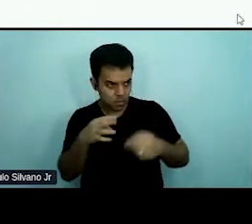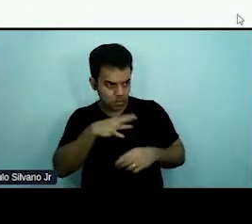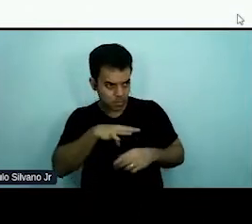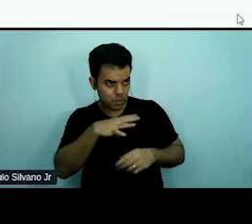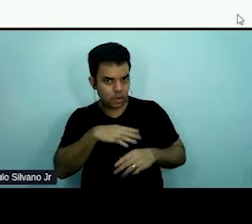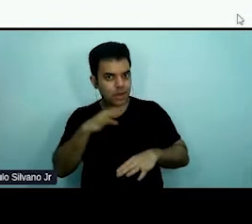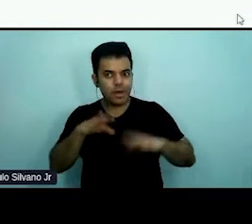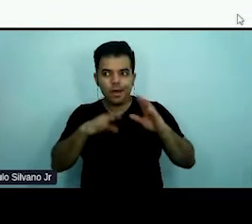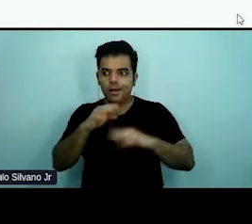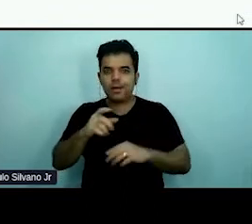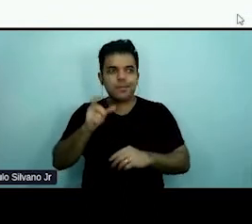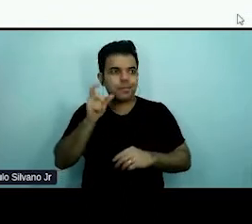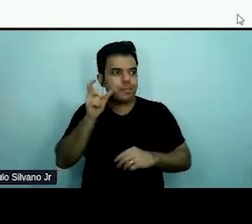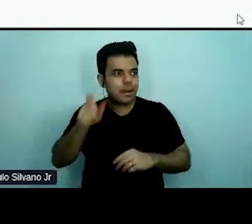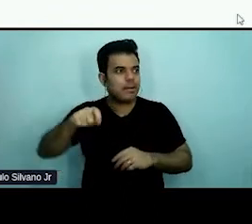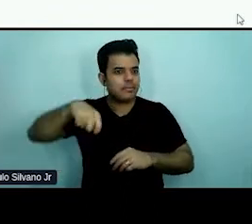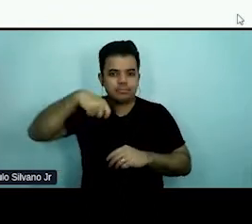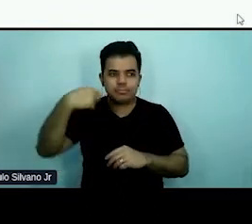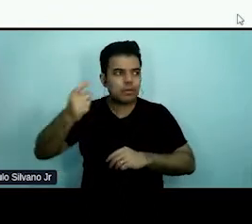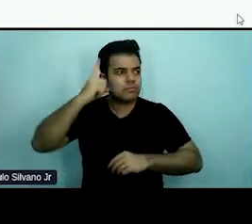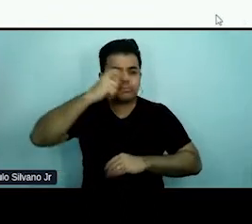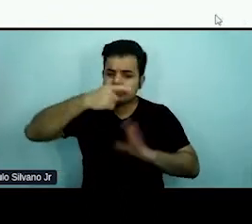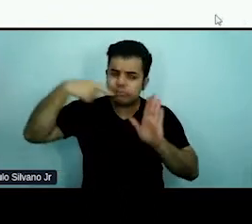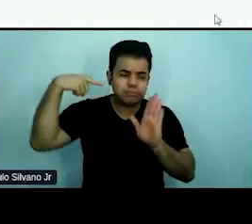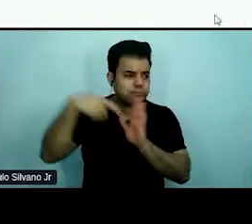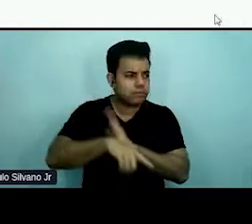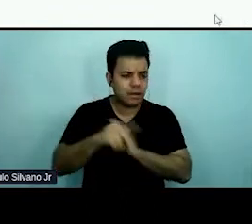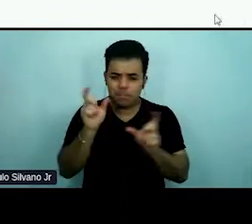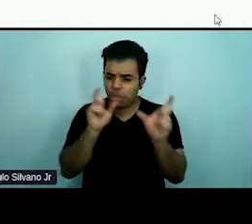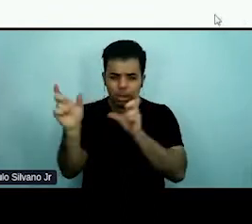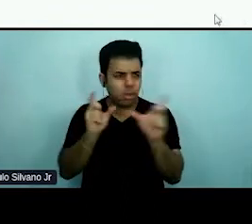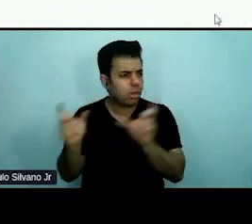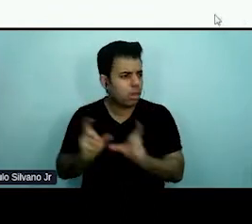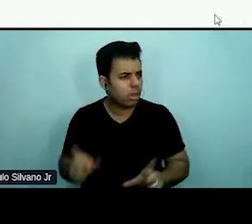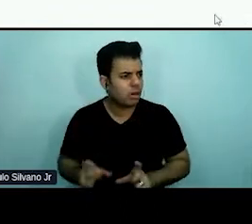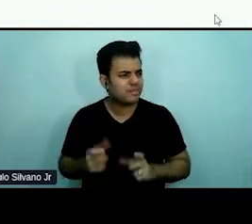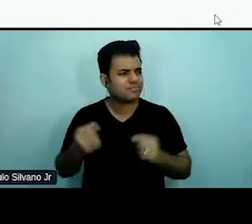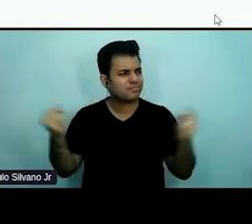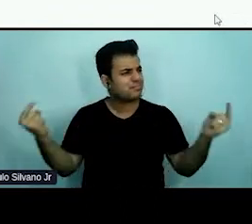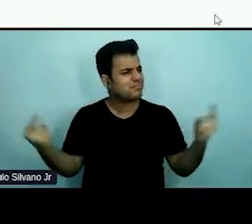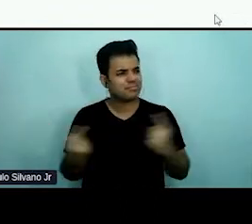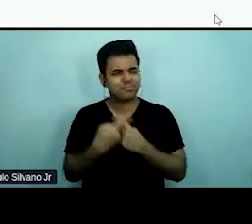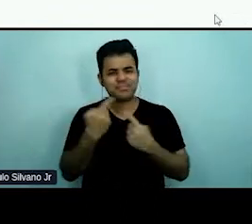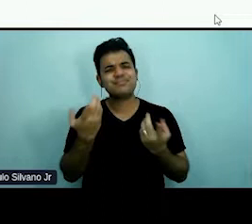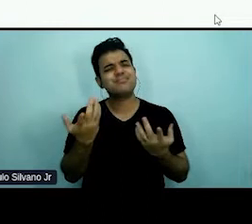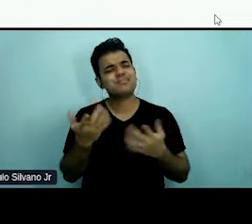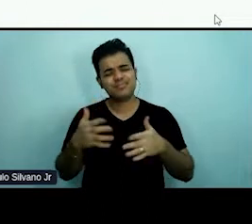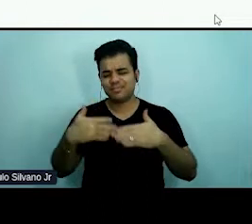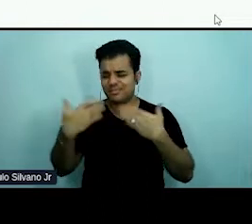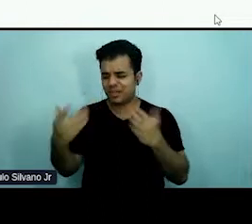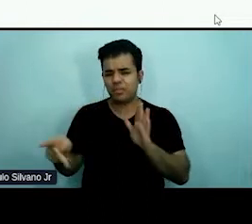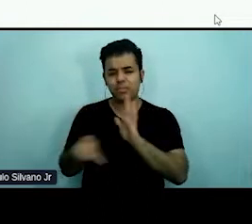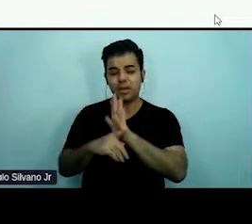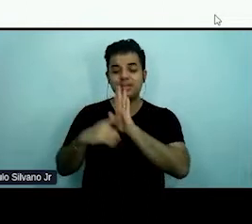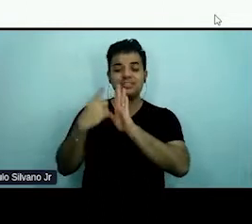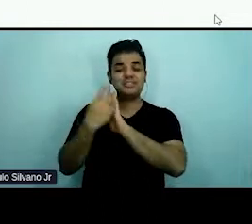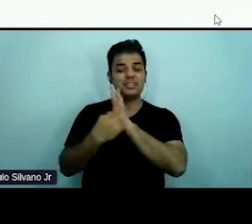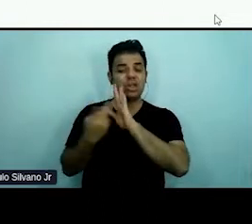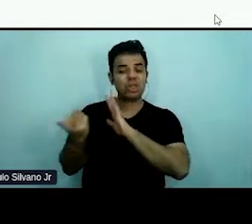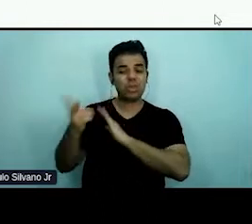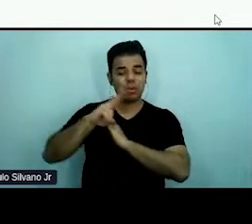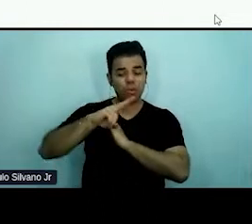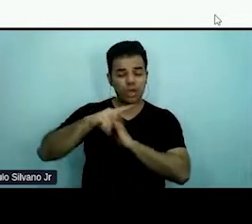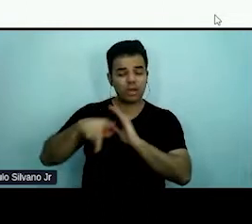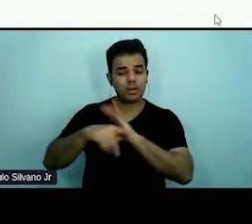termos e palavras complexas que ele desconhece. Então, com a digitalização de serviços públicos, a